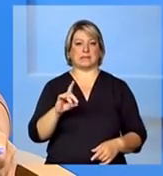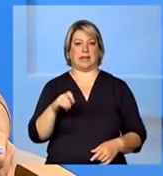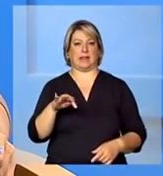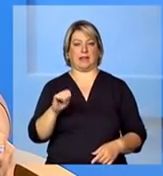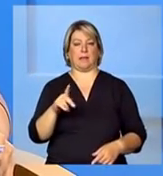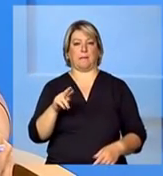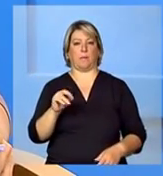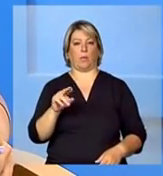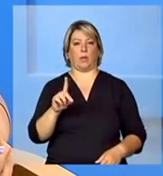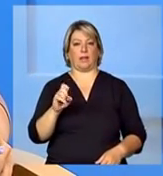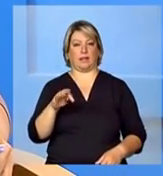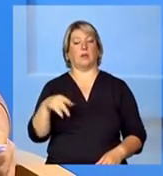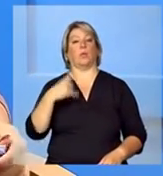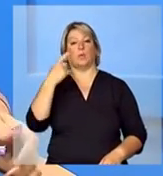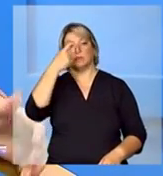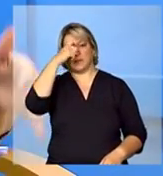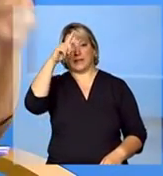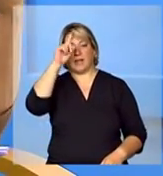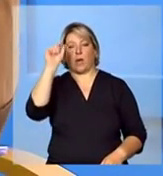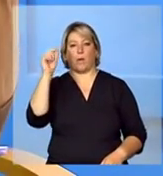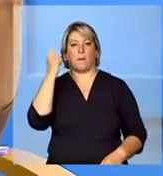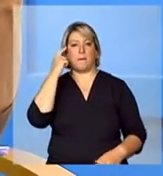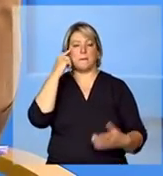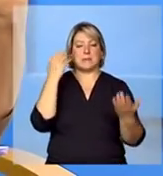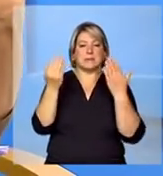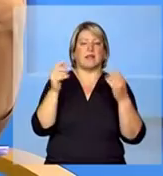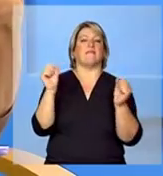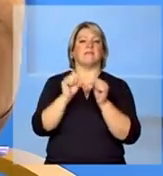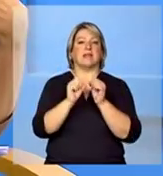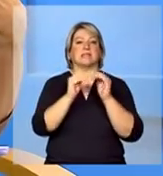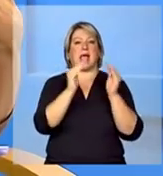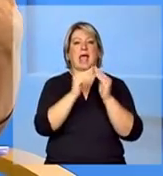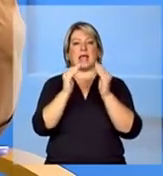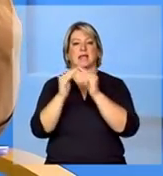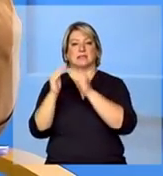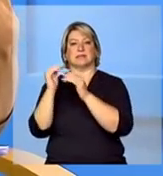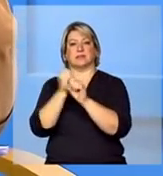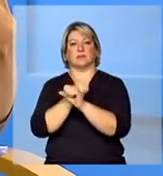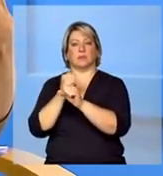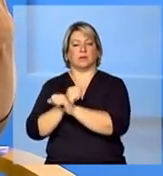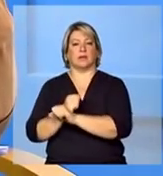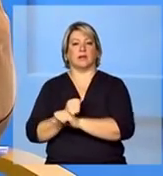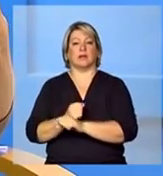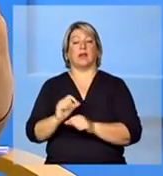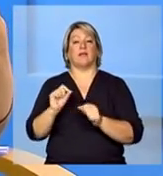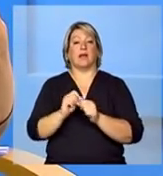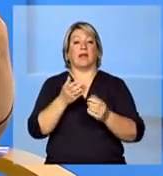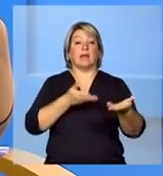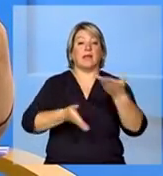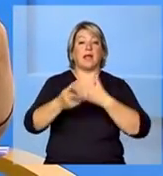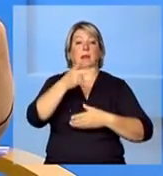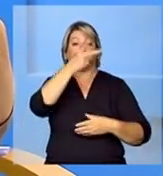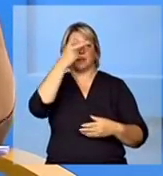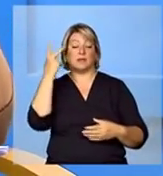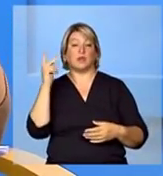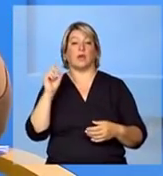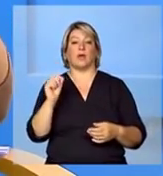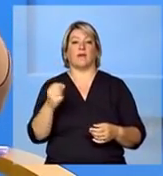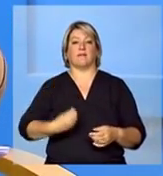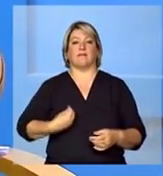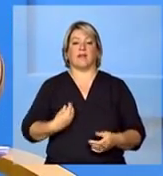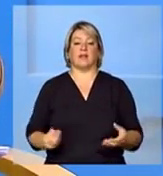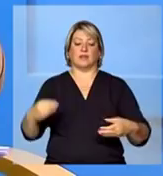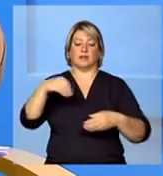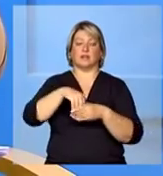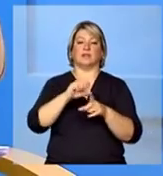que ele fez algumas casas e ele foi readaptando as pessoas a viverem em sociedade então um